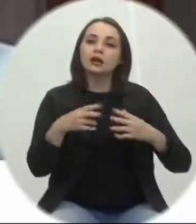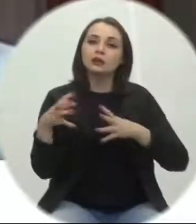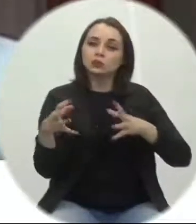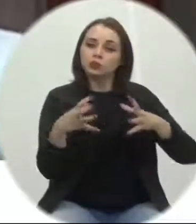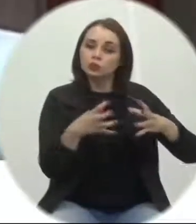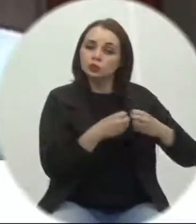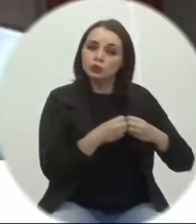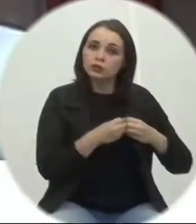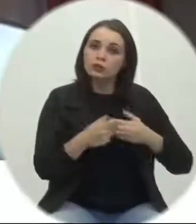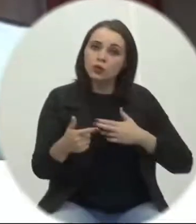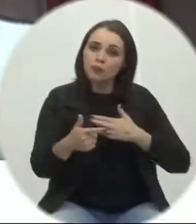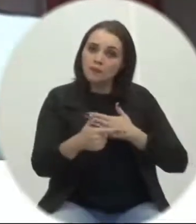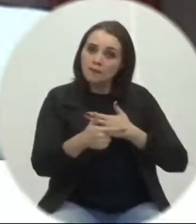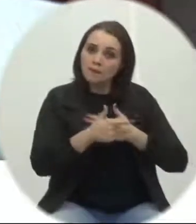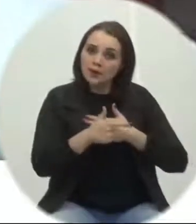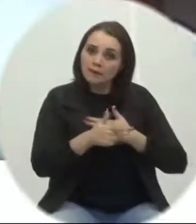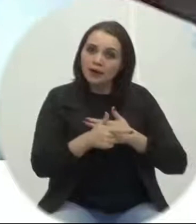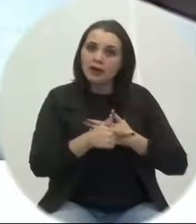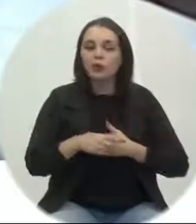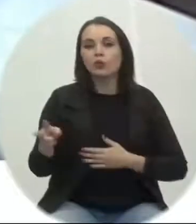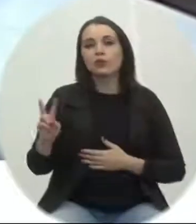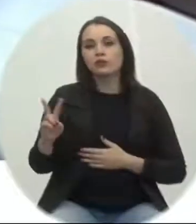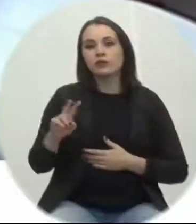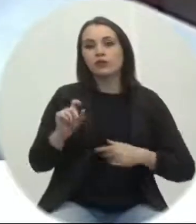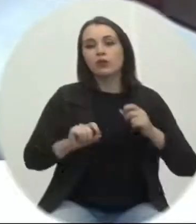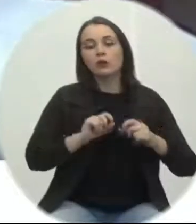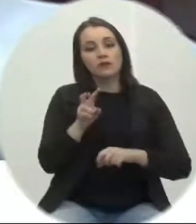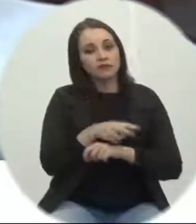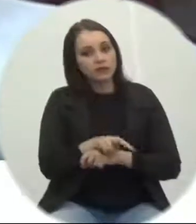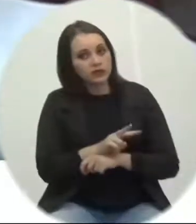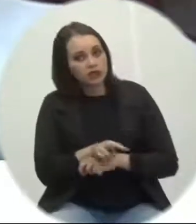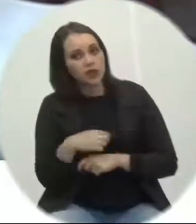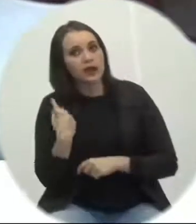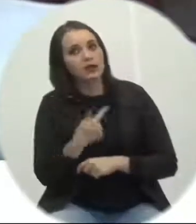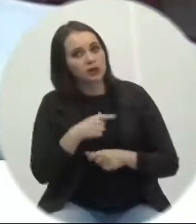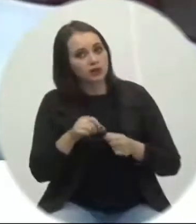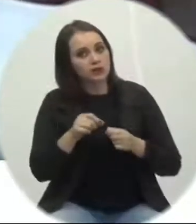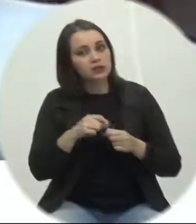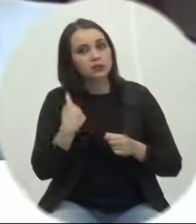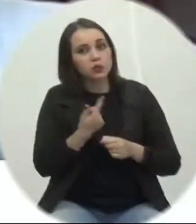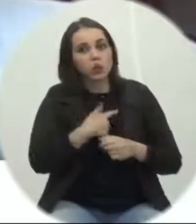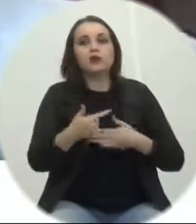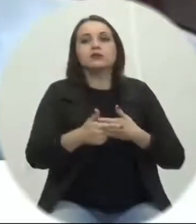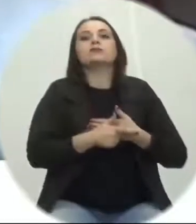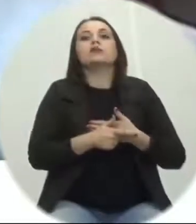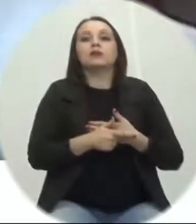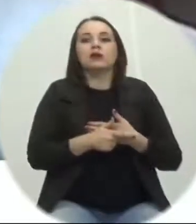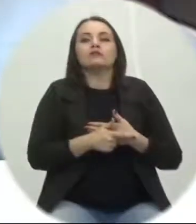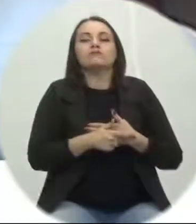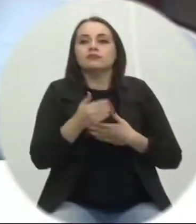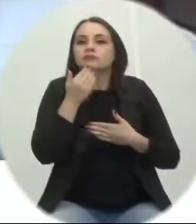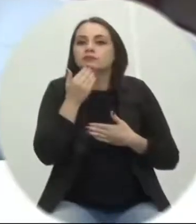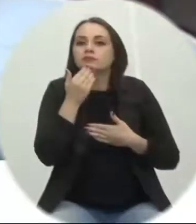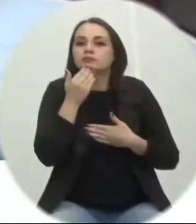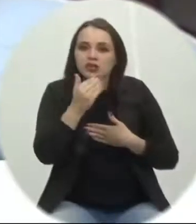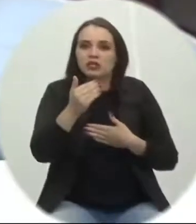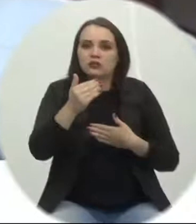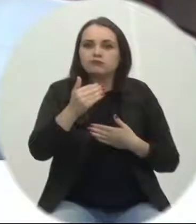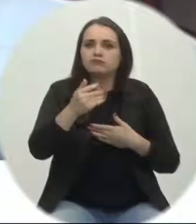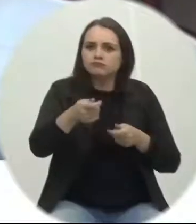o papel do vereador realmente é fiscalizar, e estamos fazendo o nosso papel, cobrar do município, cobrar do nosso